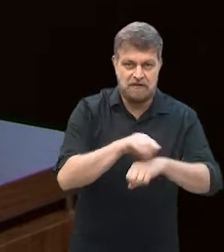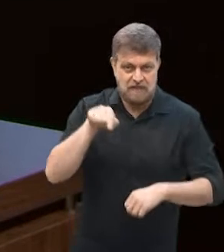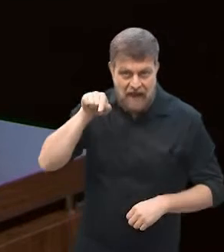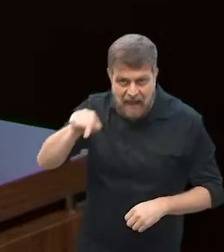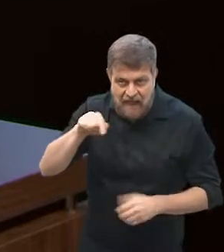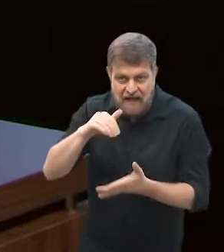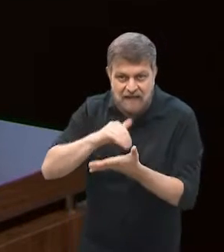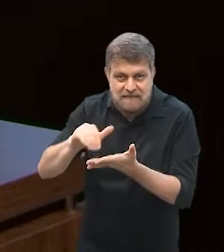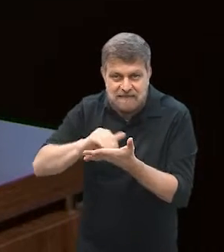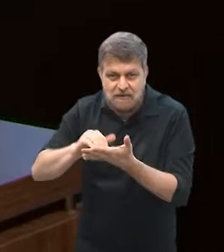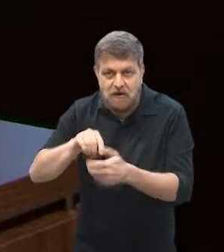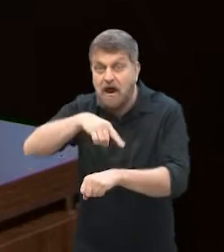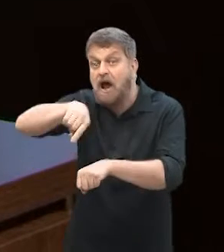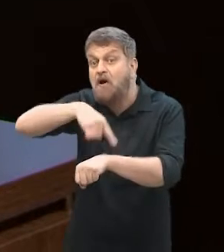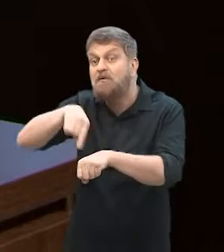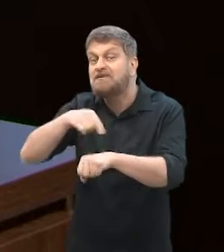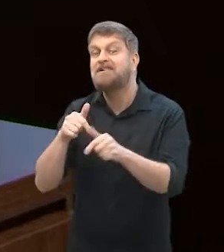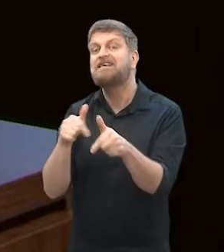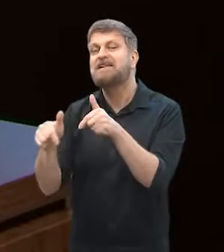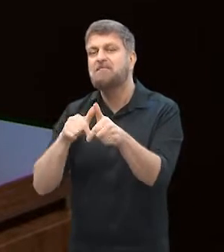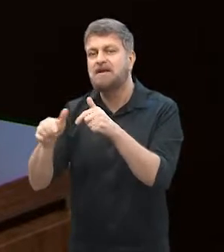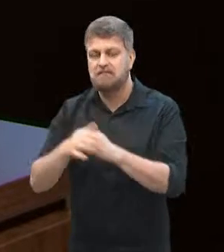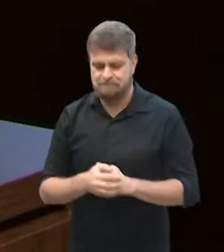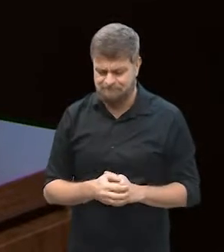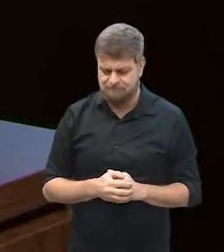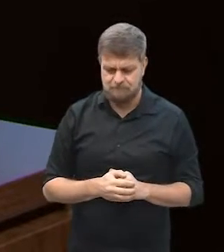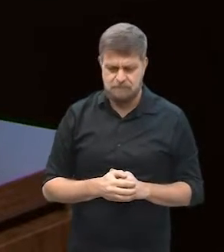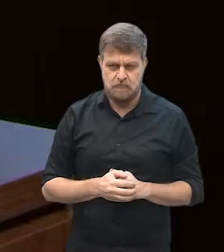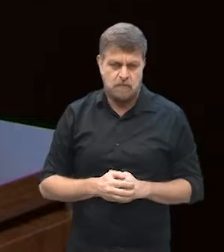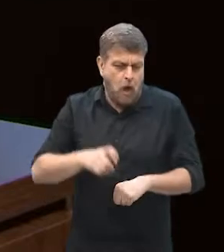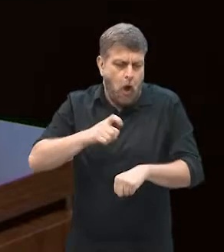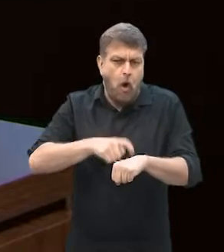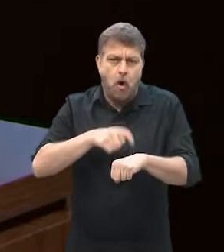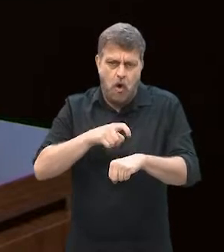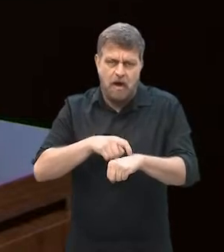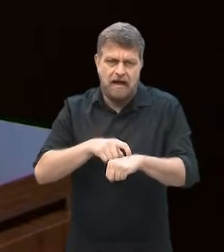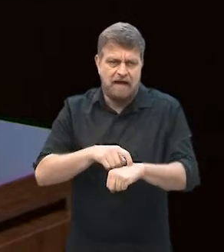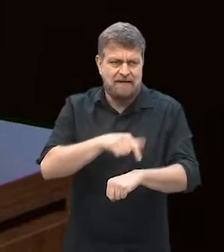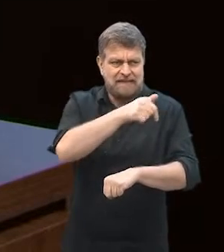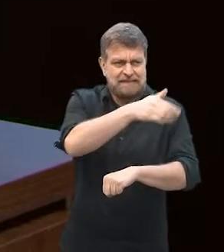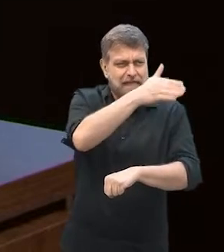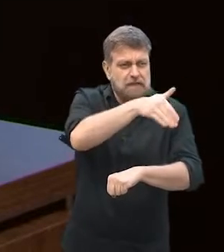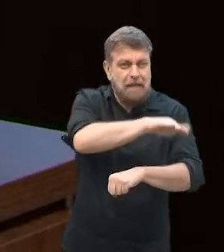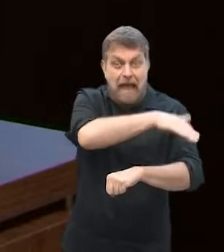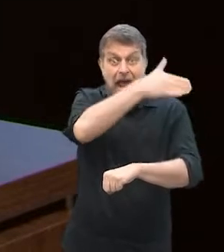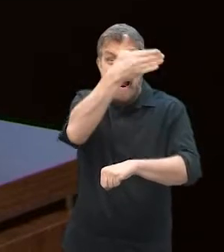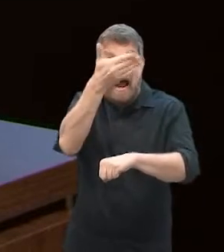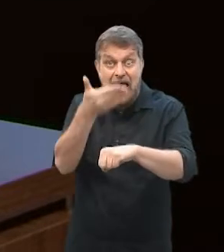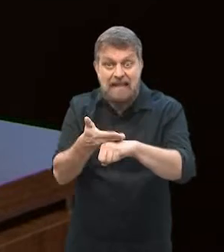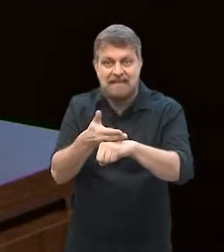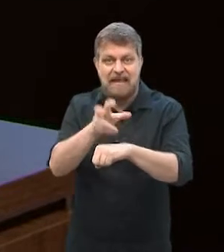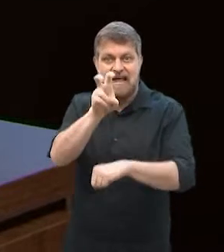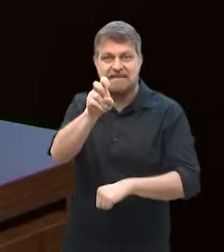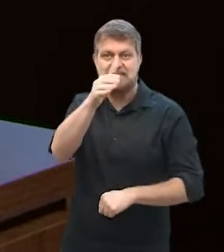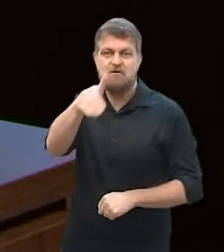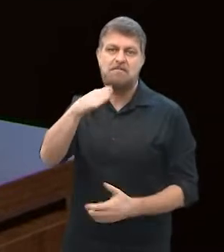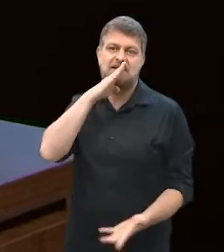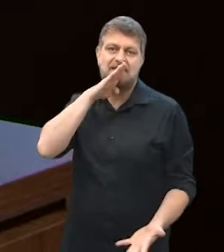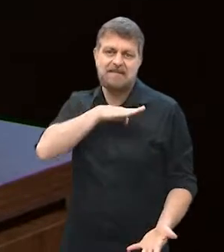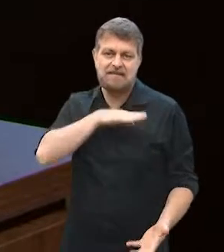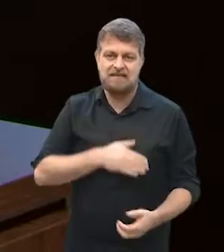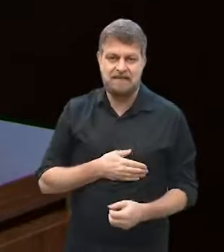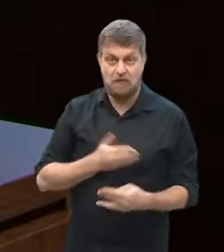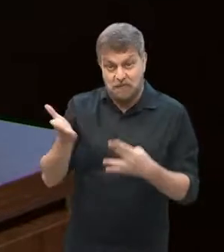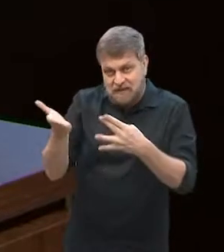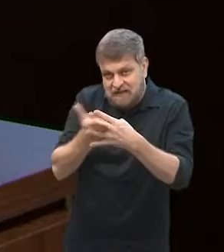você trabalhava quantas horas? Trabalhava horário comercial. Oito horas. e meia, cinco e meia, isso. Então, era no